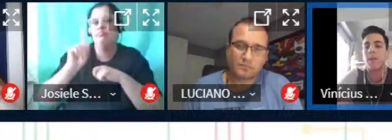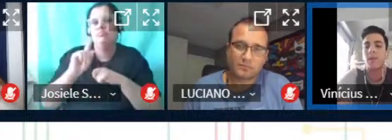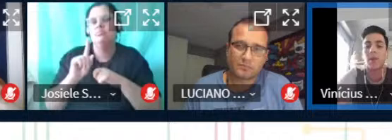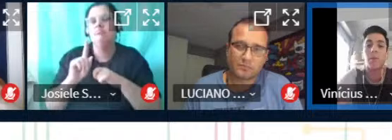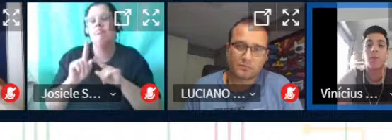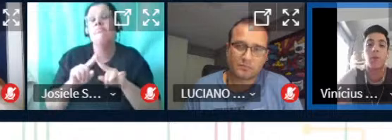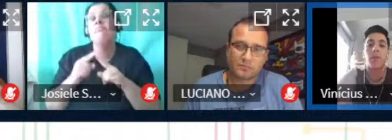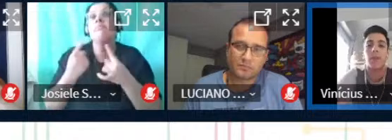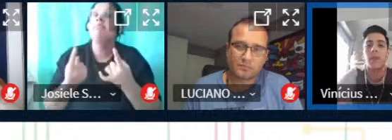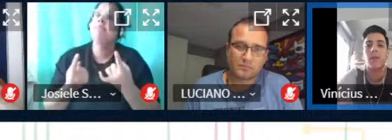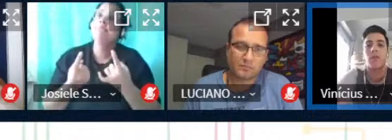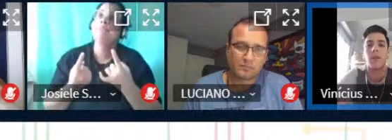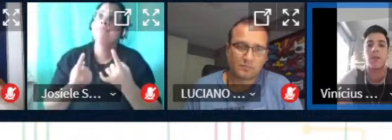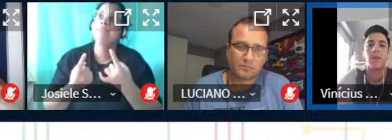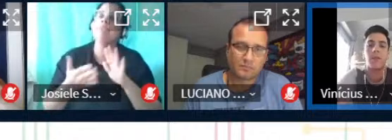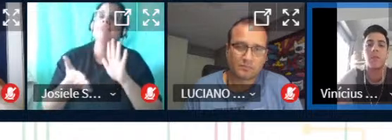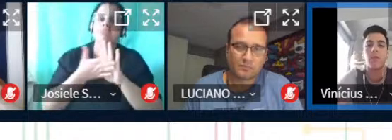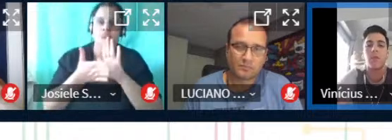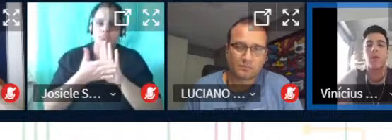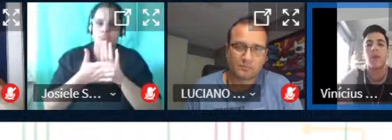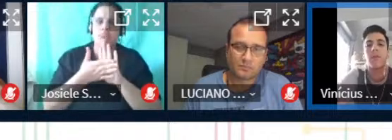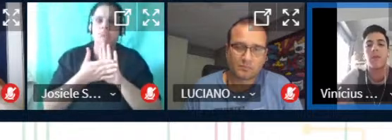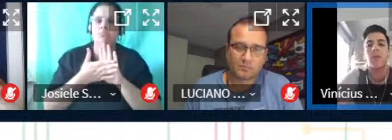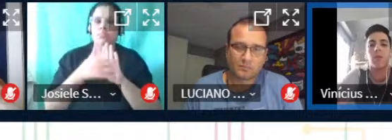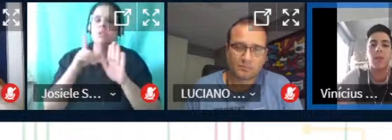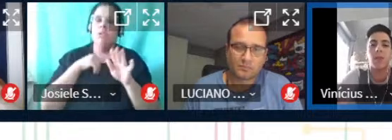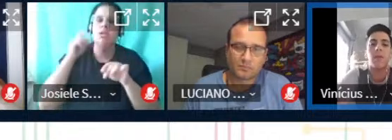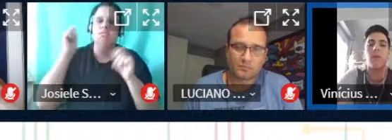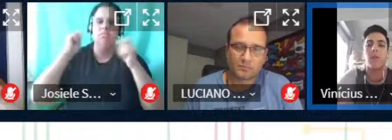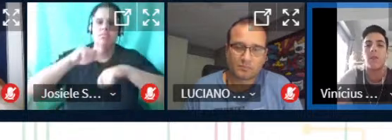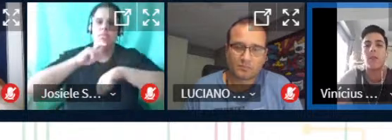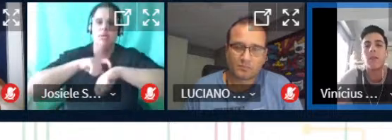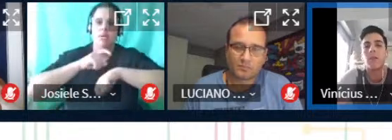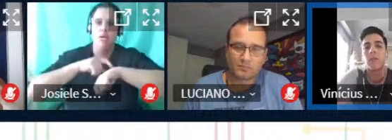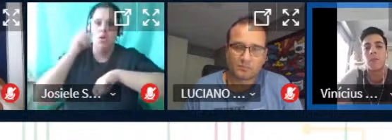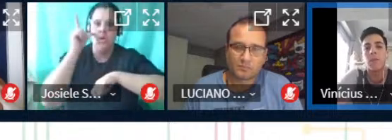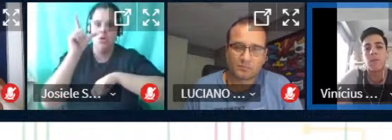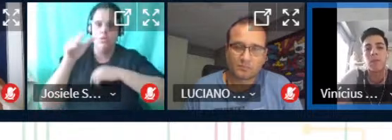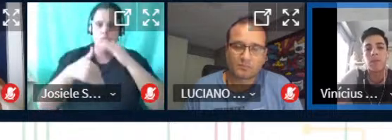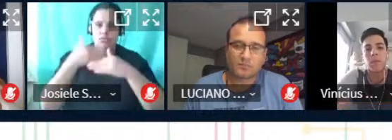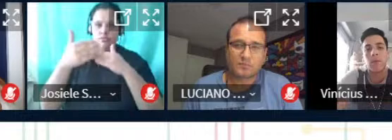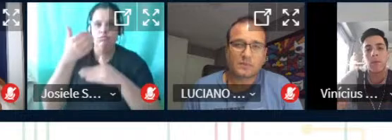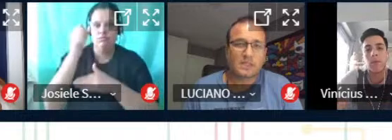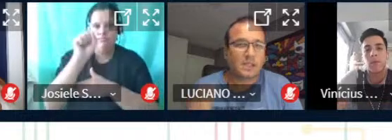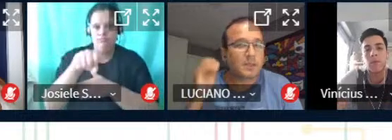na nas propostas ainda a gente ainda tem tempo a gente quer ver se consegue desenvolver sim